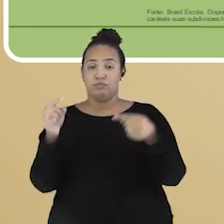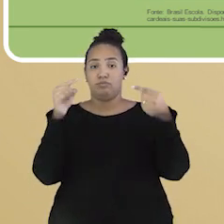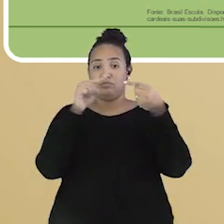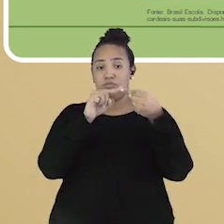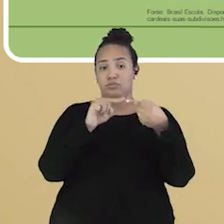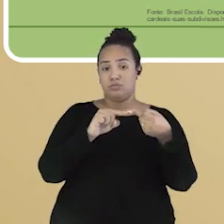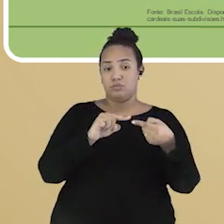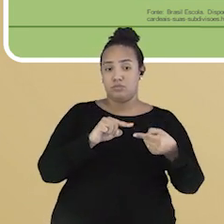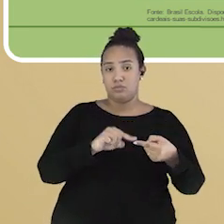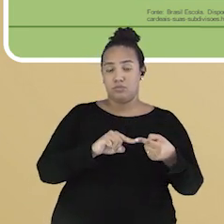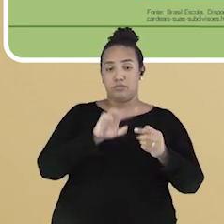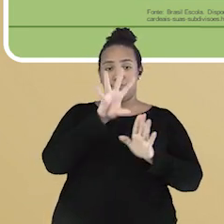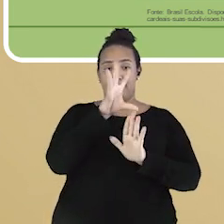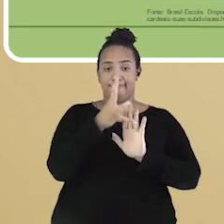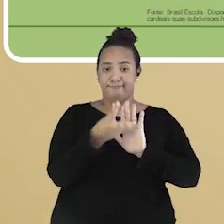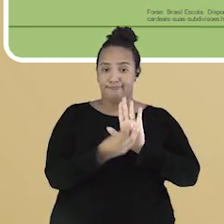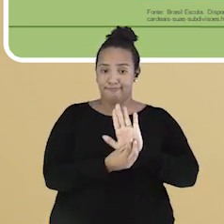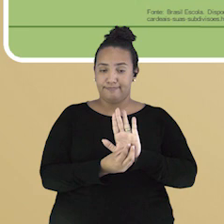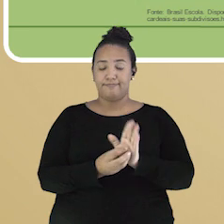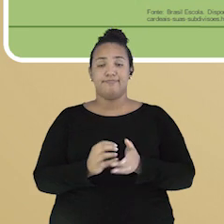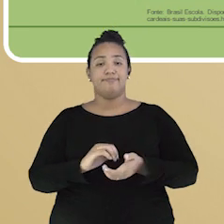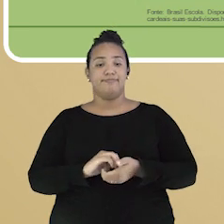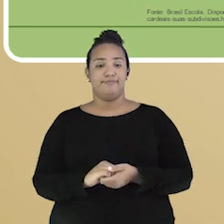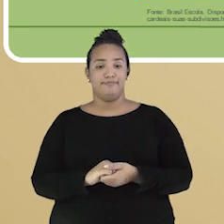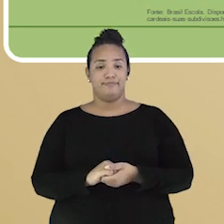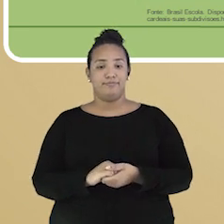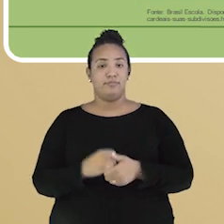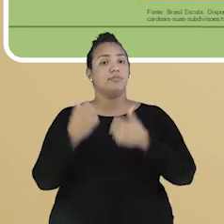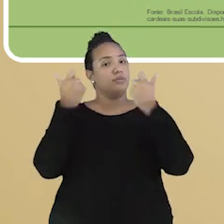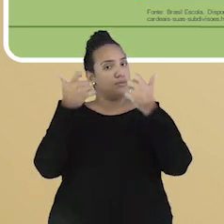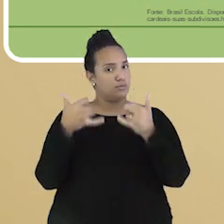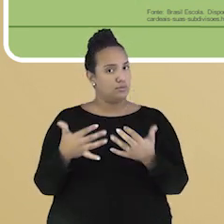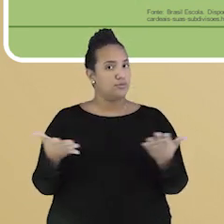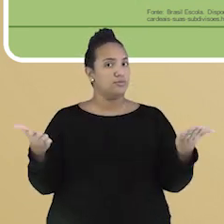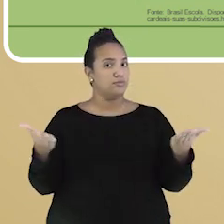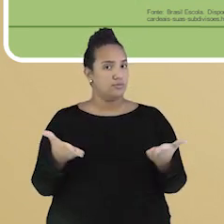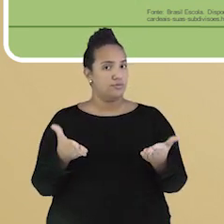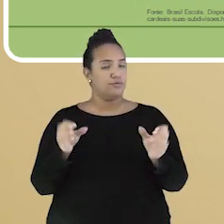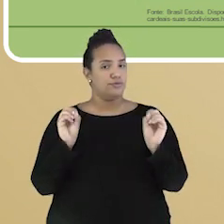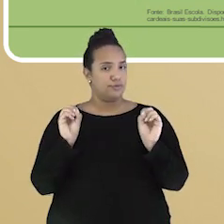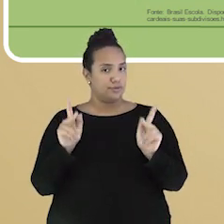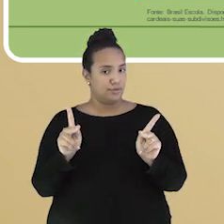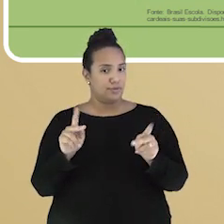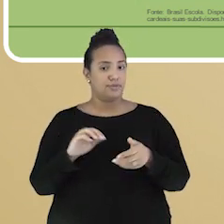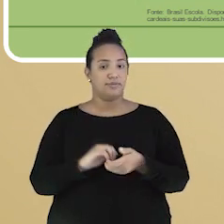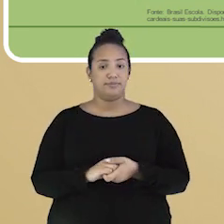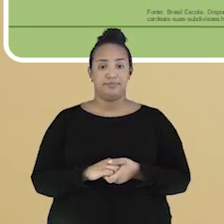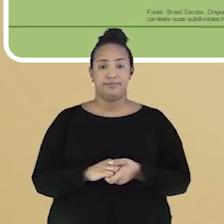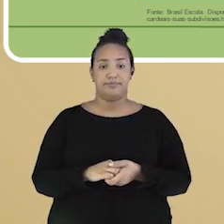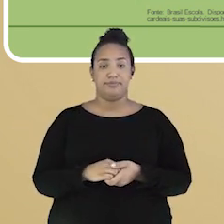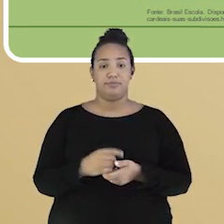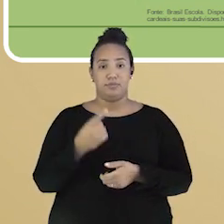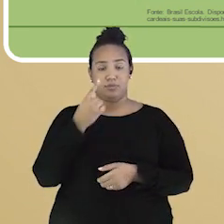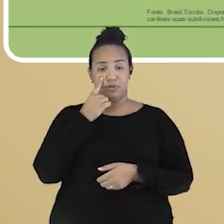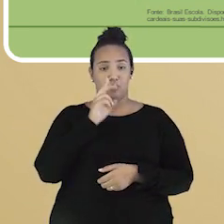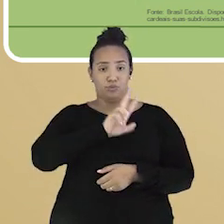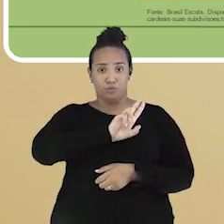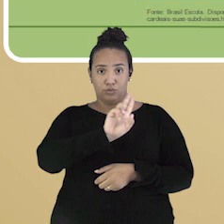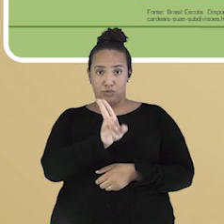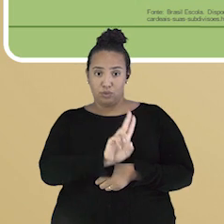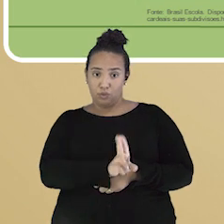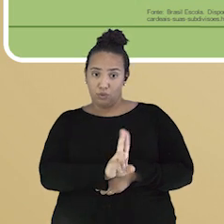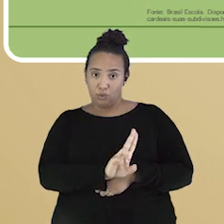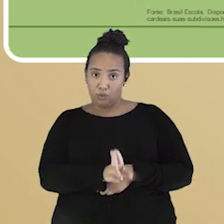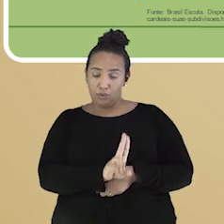cardeais ao ponto em que ficam na rosa dos ventos. Falamos e vimos sobre isso hoje, certo? Temos ao lado os